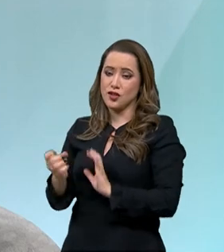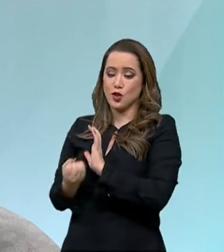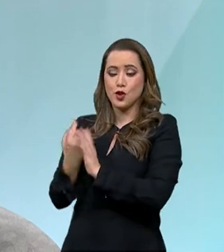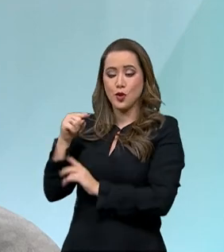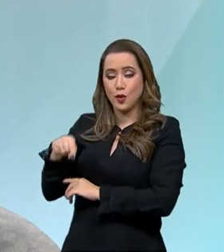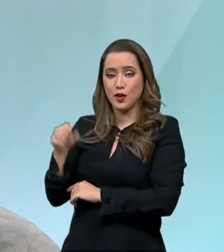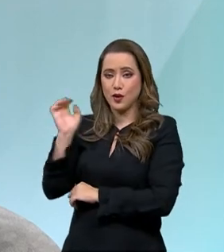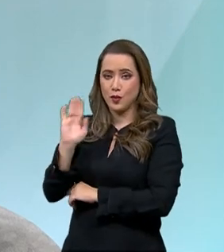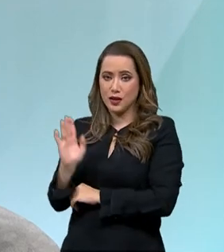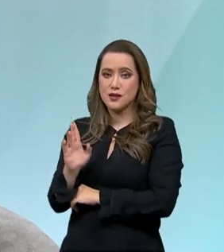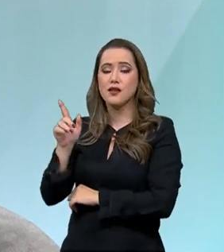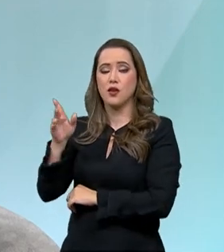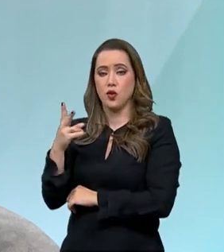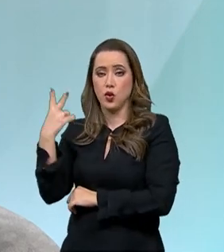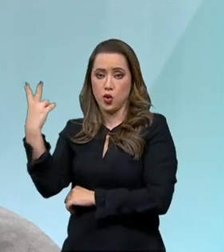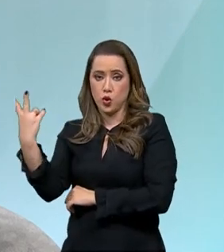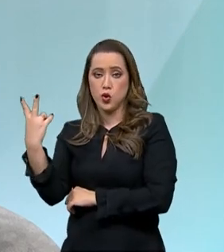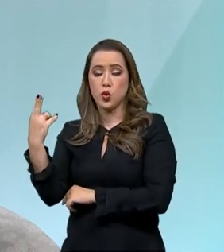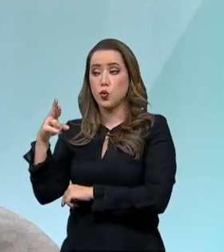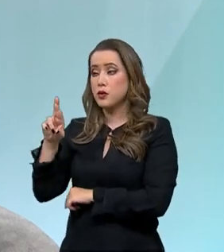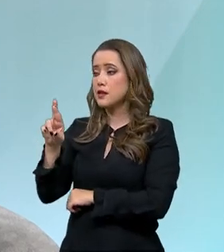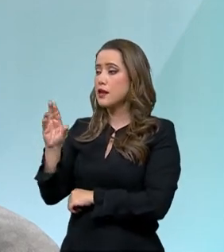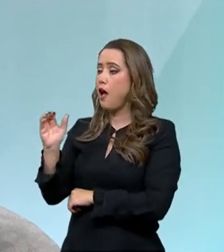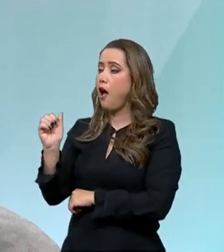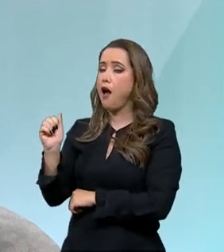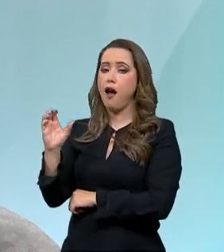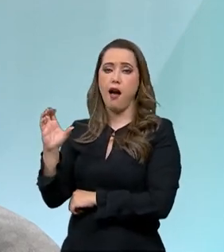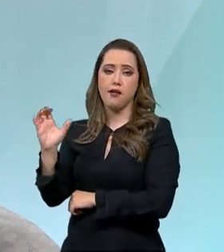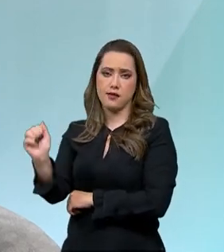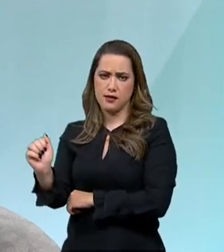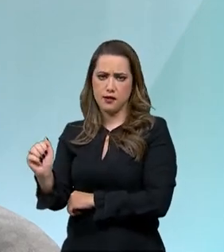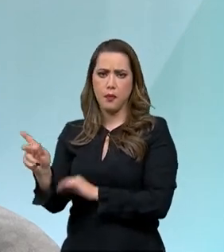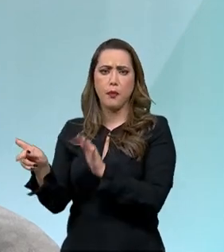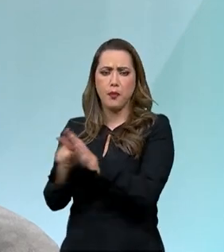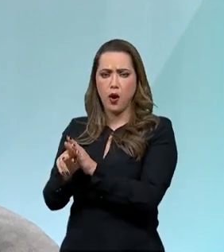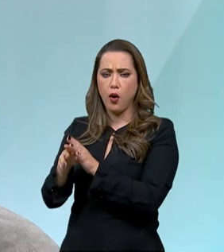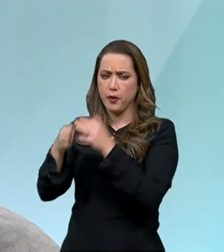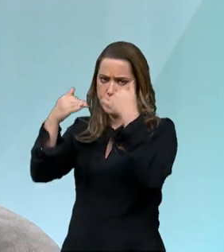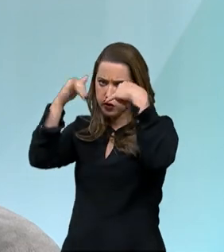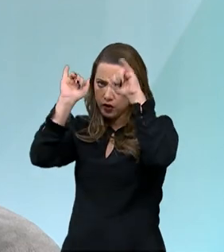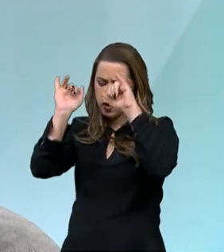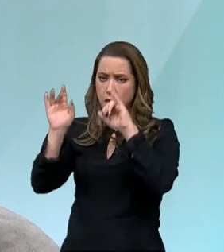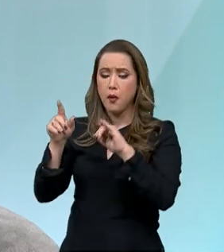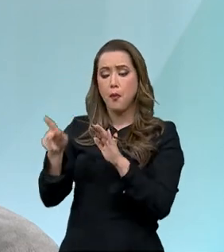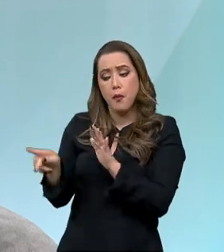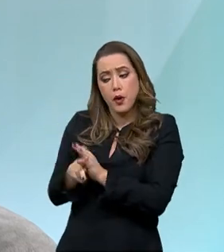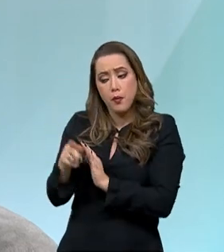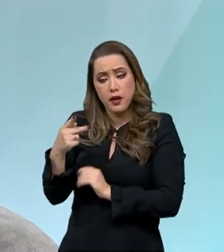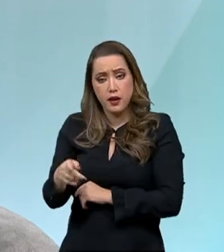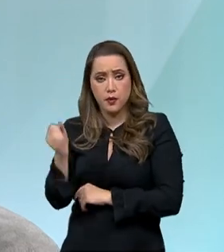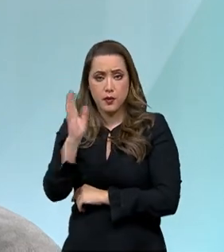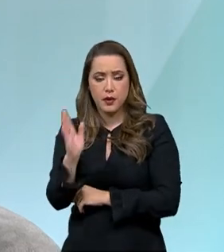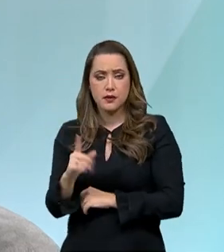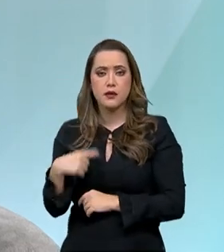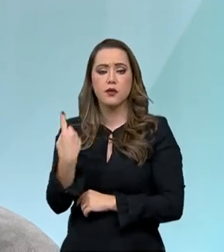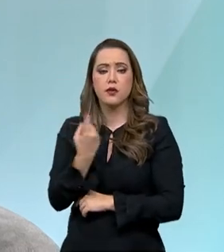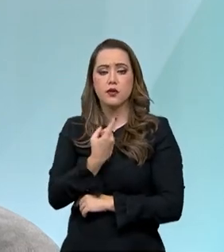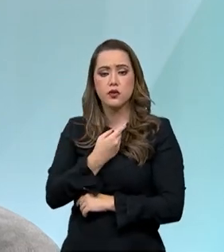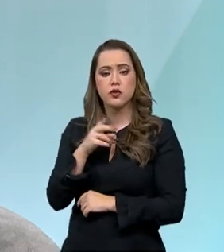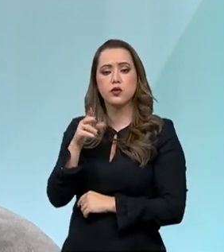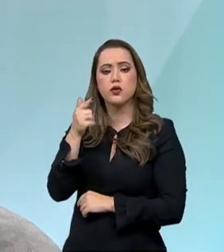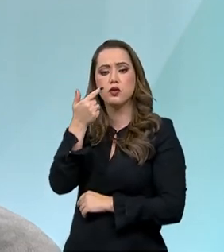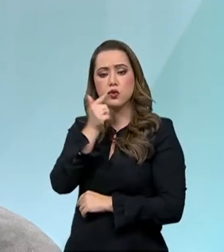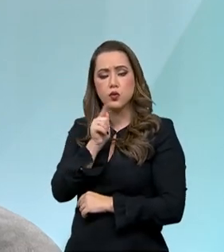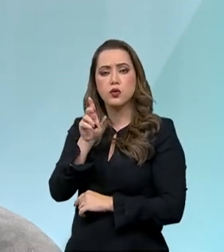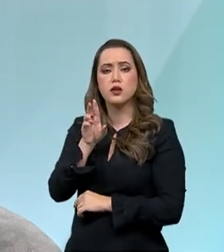uma plataforma de produção sustentável, né? Com o plantio direto, integração lavoura, pecuária e floresta, fixação biológica